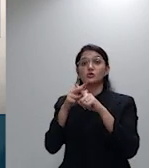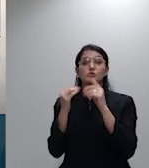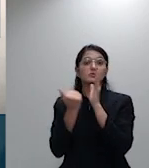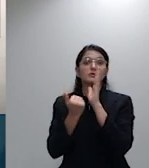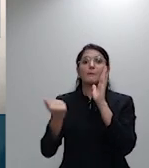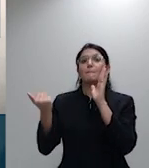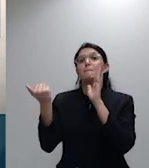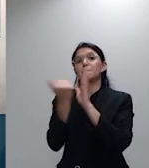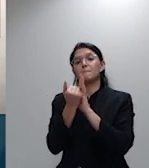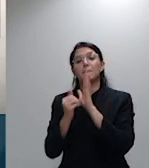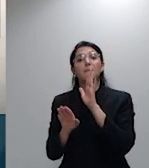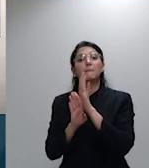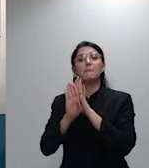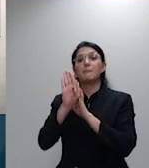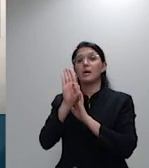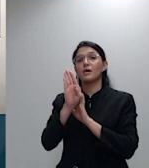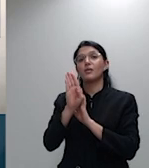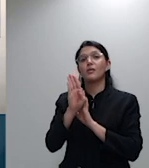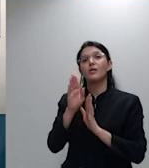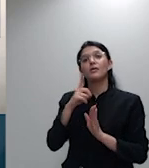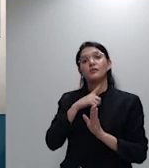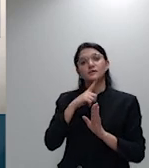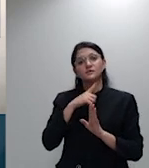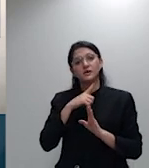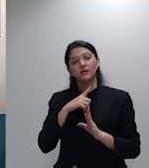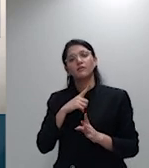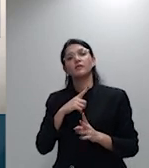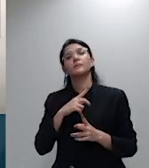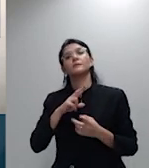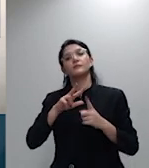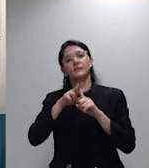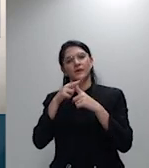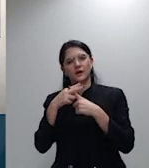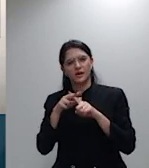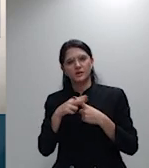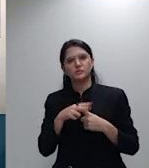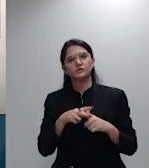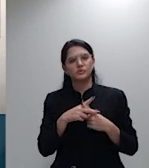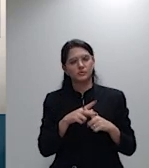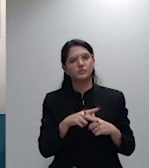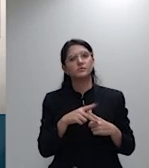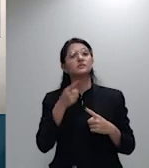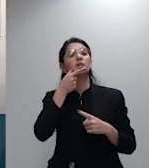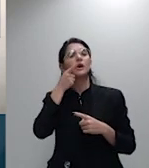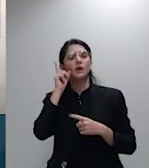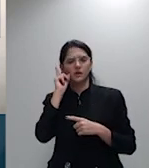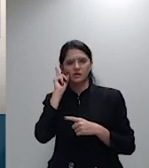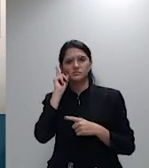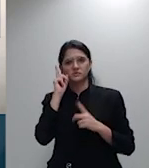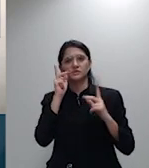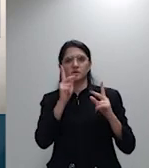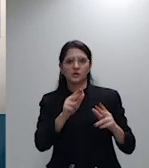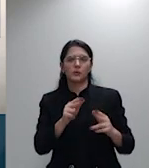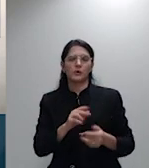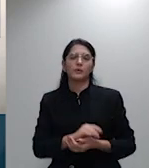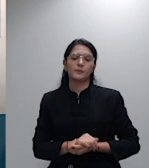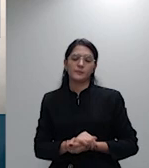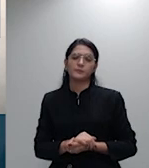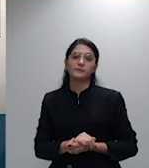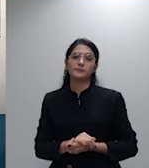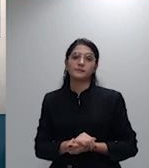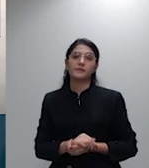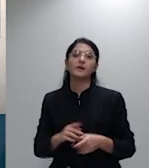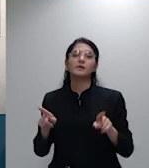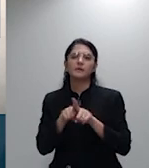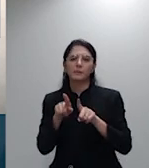ínfimos na faixa etária anterior e aí faço também uma análise das razões de decidir